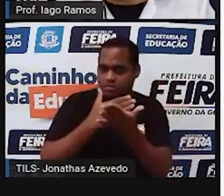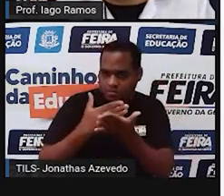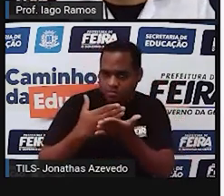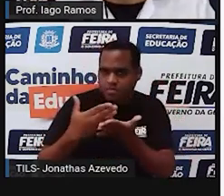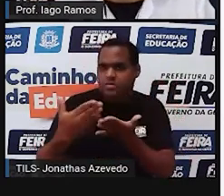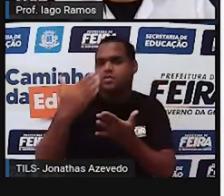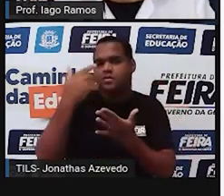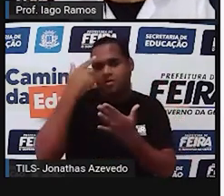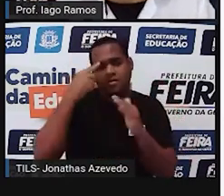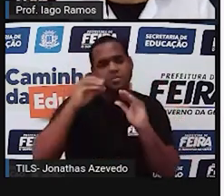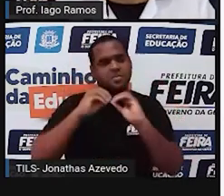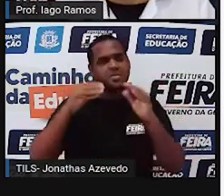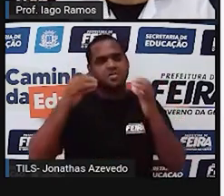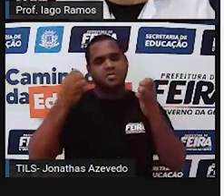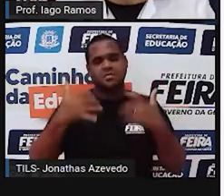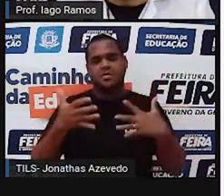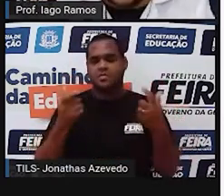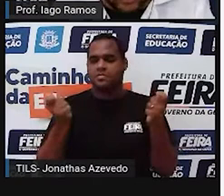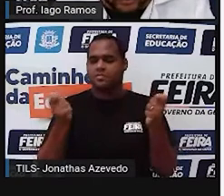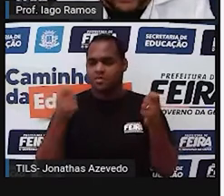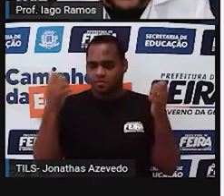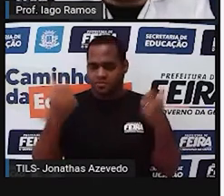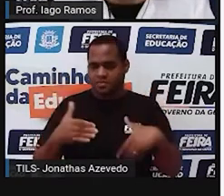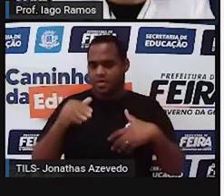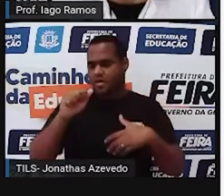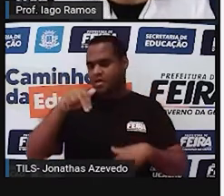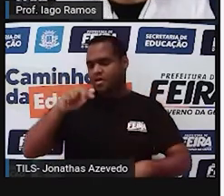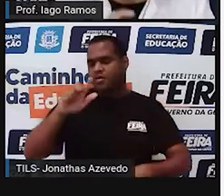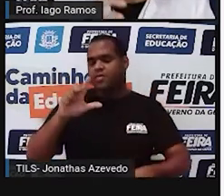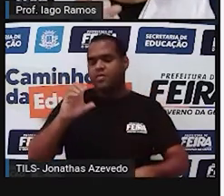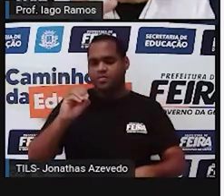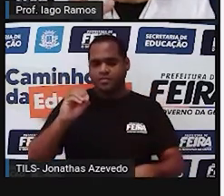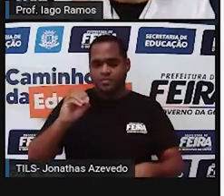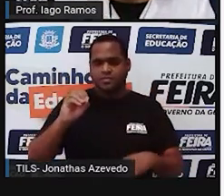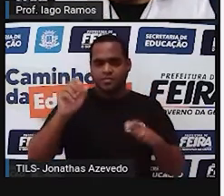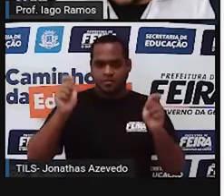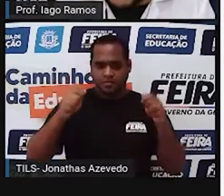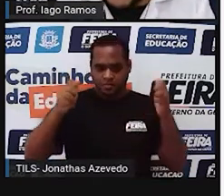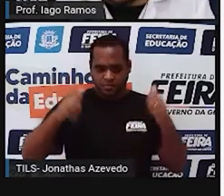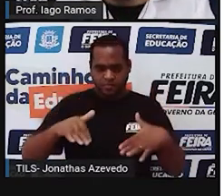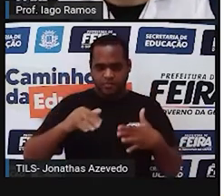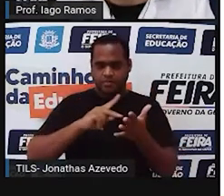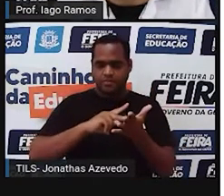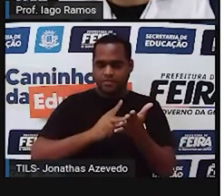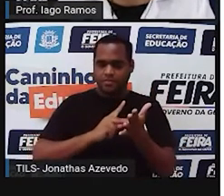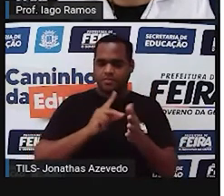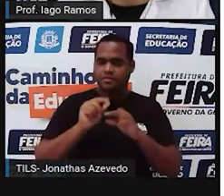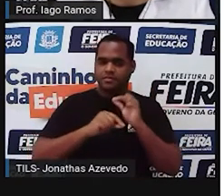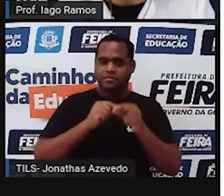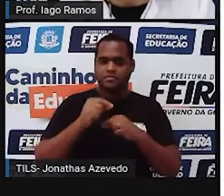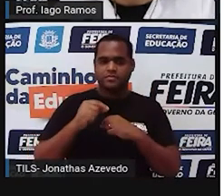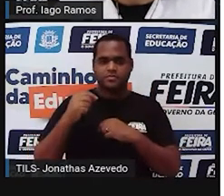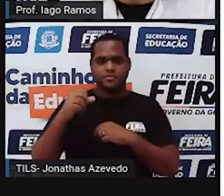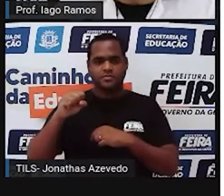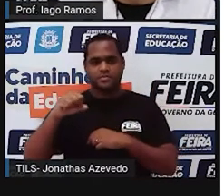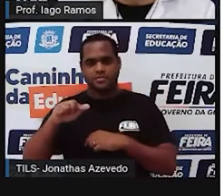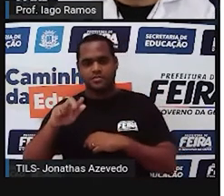região. Essa região é chamada ângulo. Então a geometria, ela diz que ângulo é isso aí,